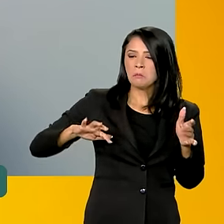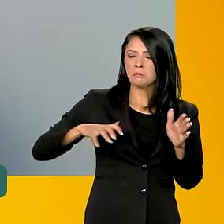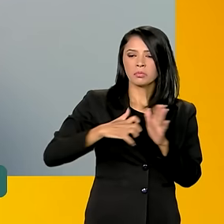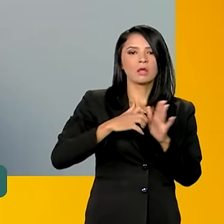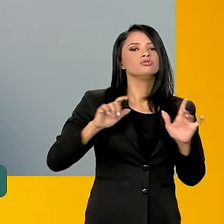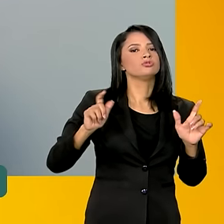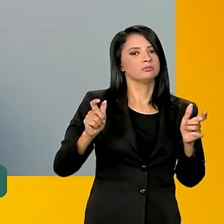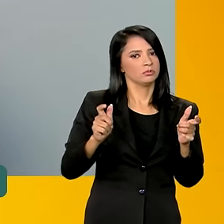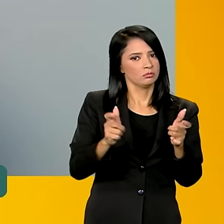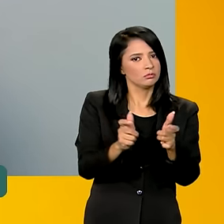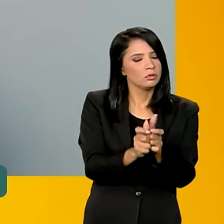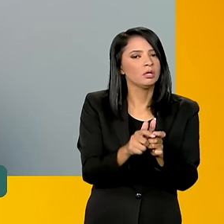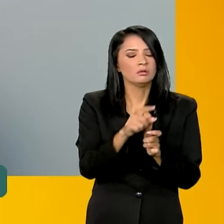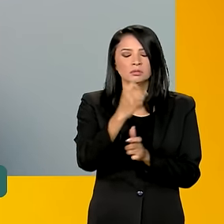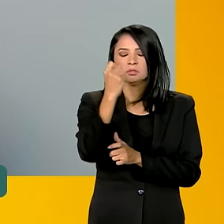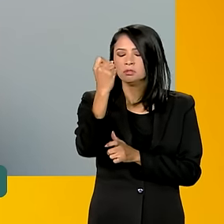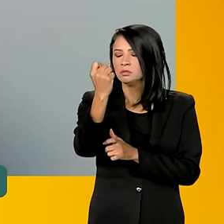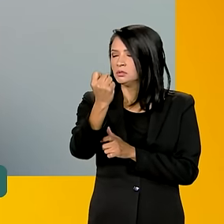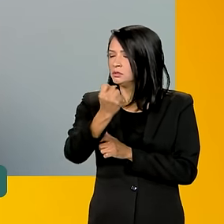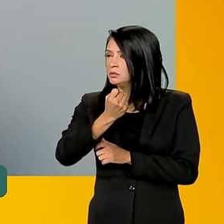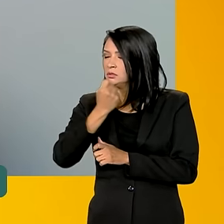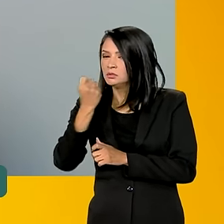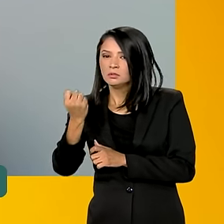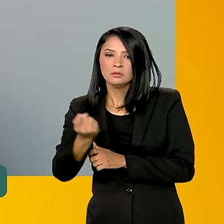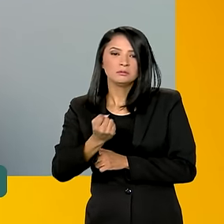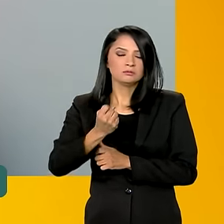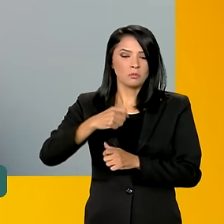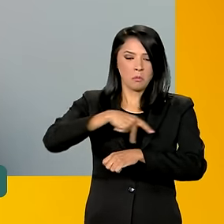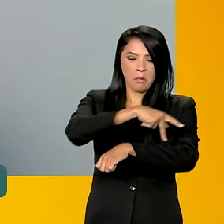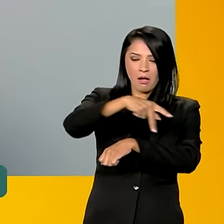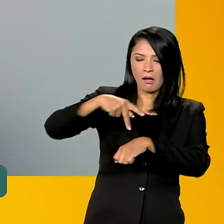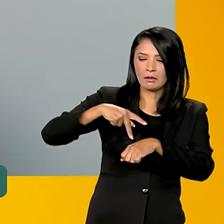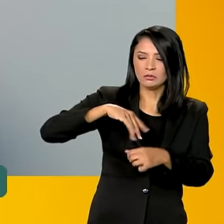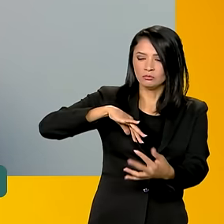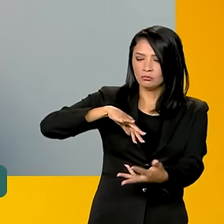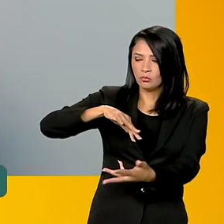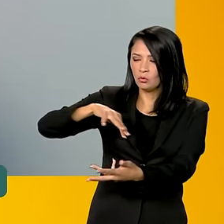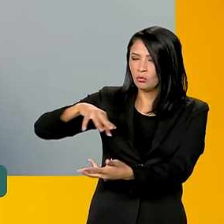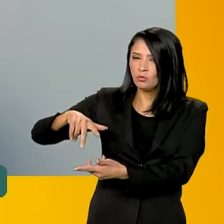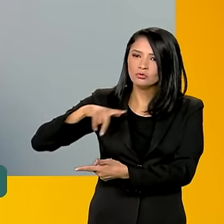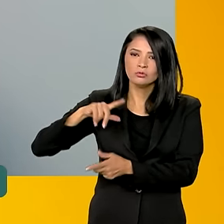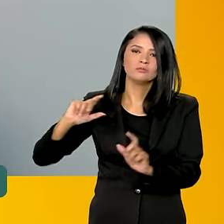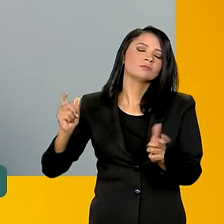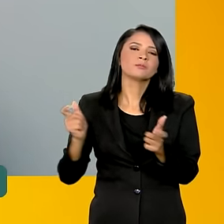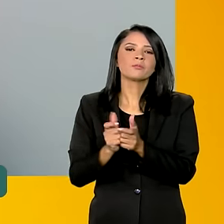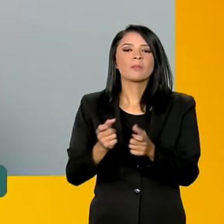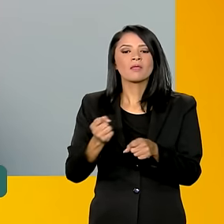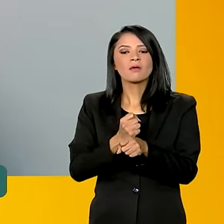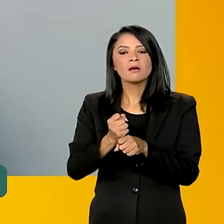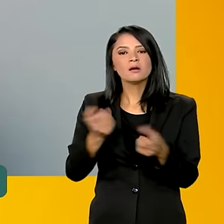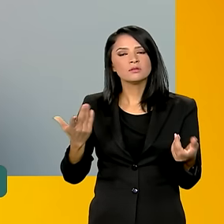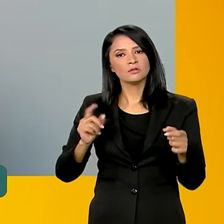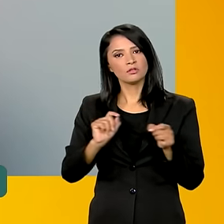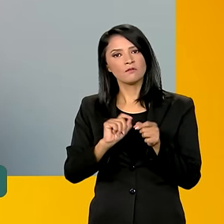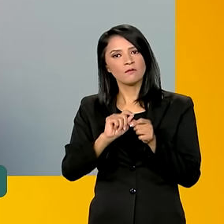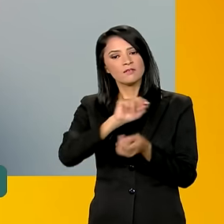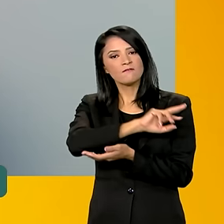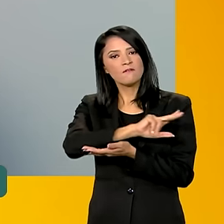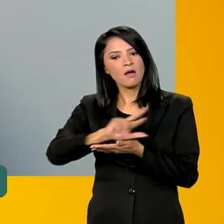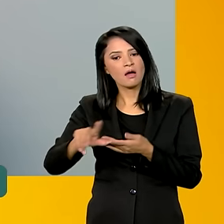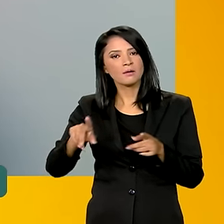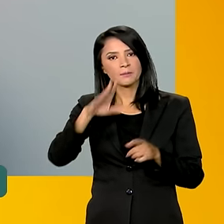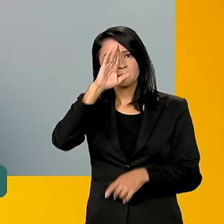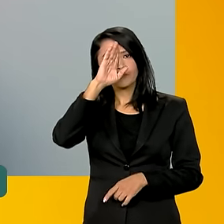acidentes graves em todo o país, em todo o mundo e este ano nós realizamos muitas ações.